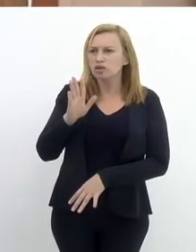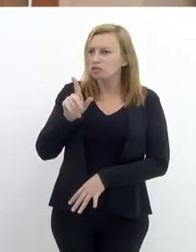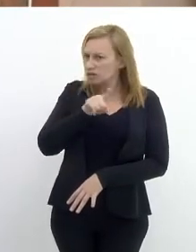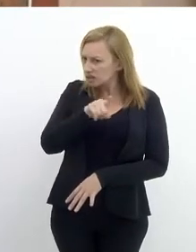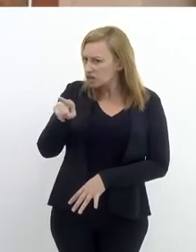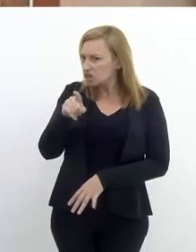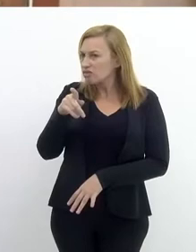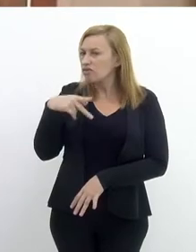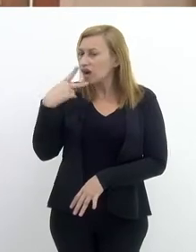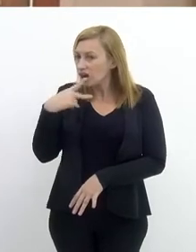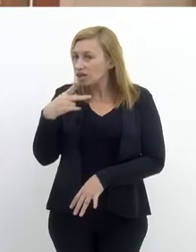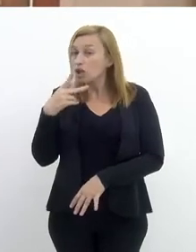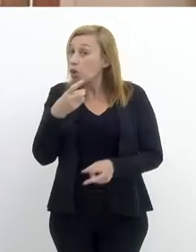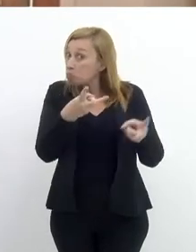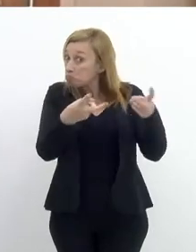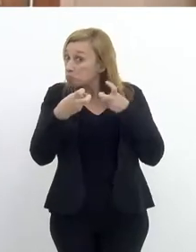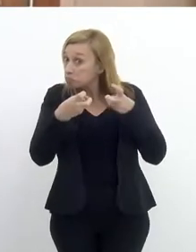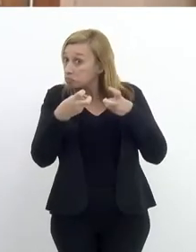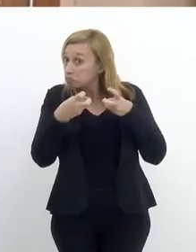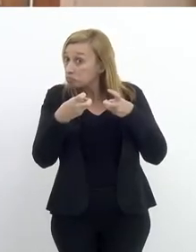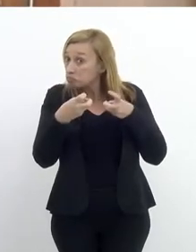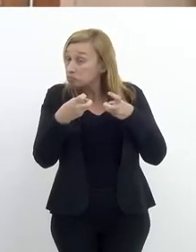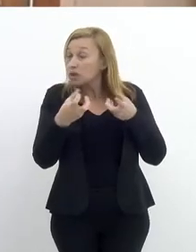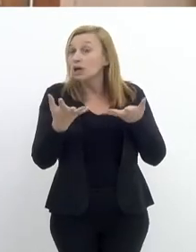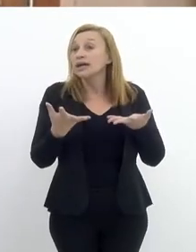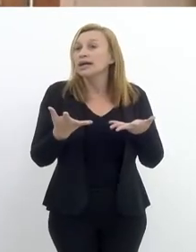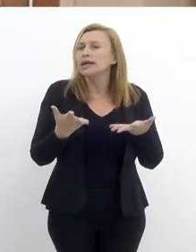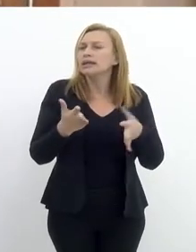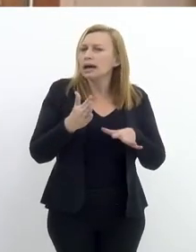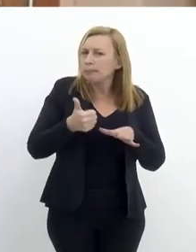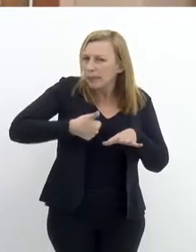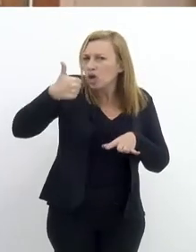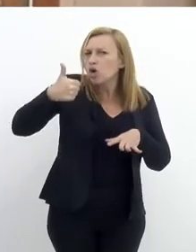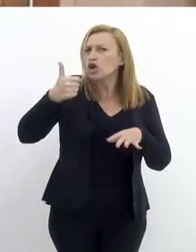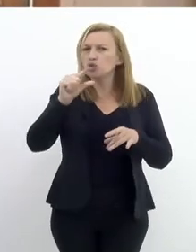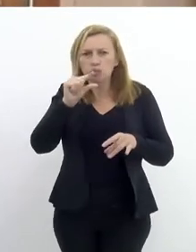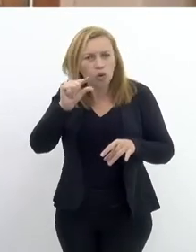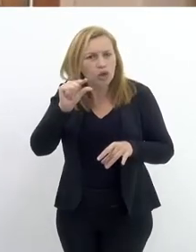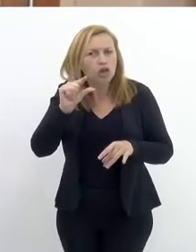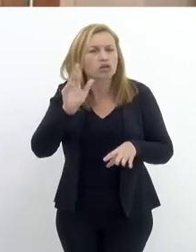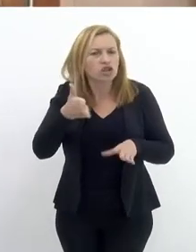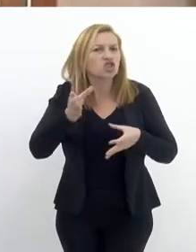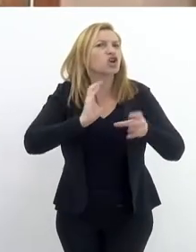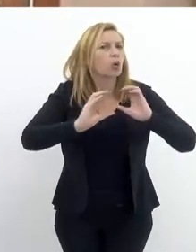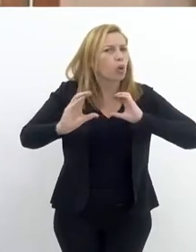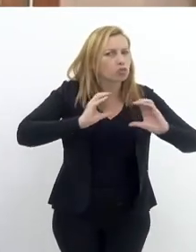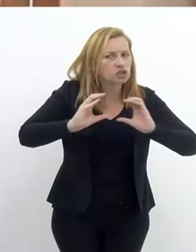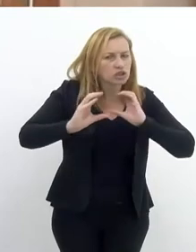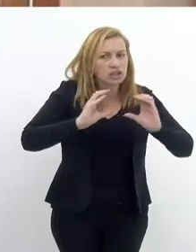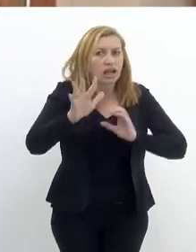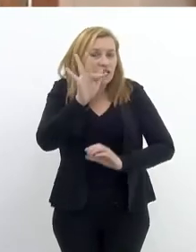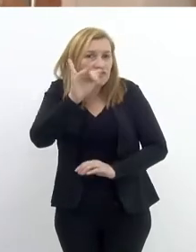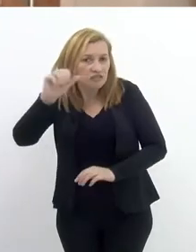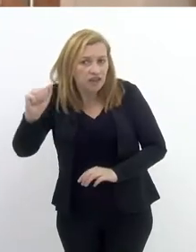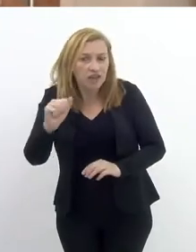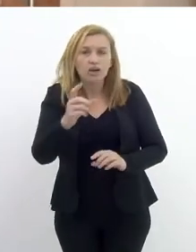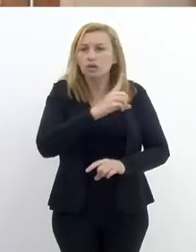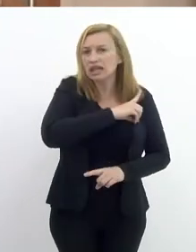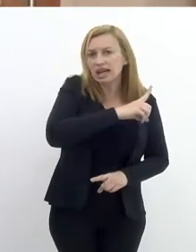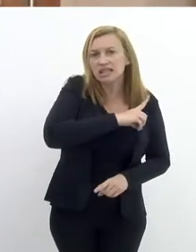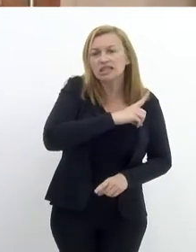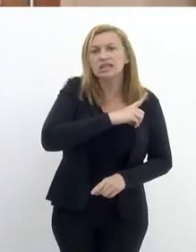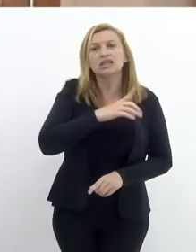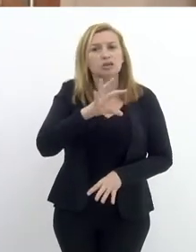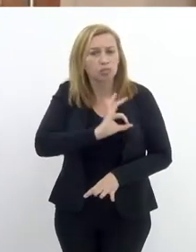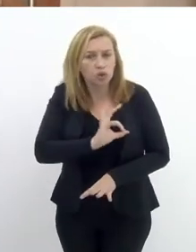estava falando, eu percebo que a coisa está melhorando. Já tem uma comunicação da FIA com a